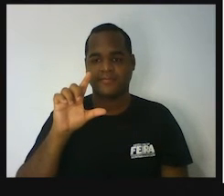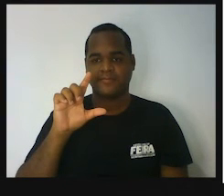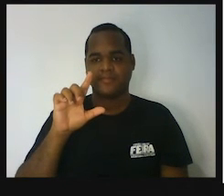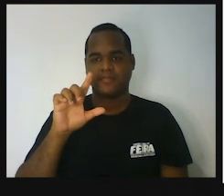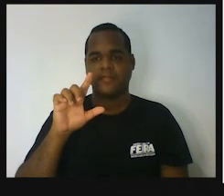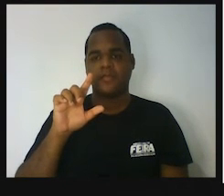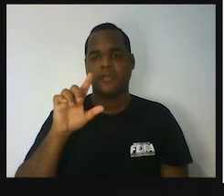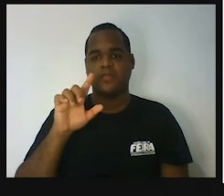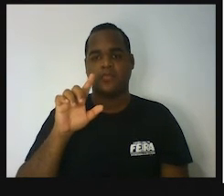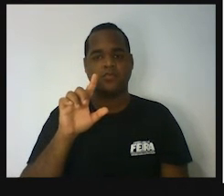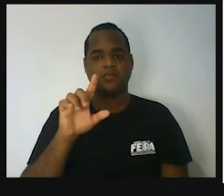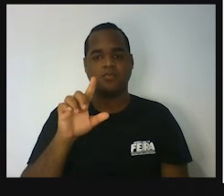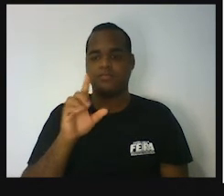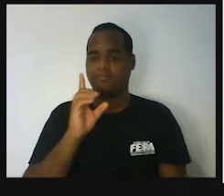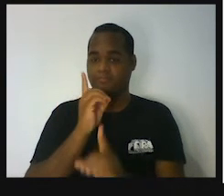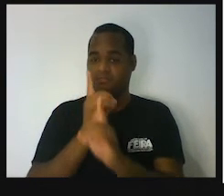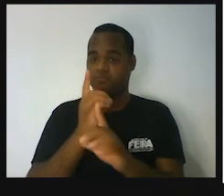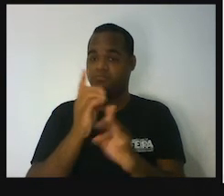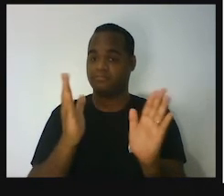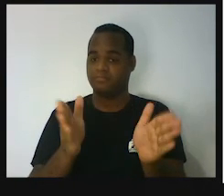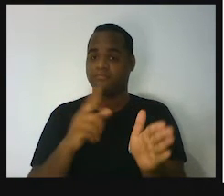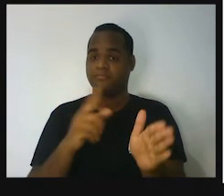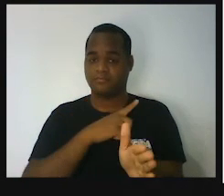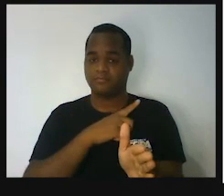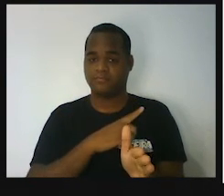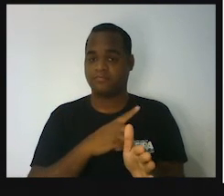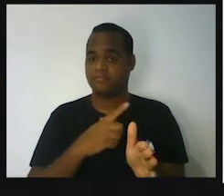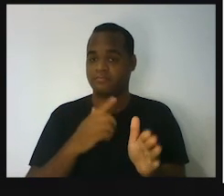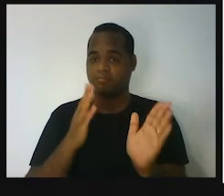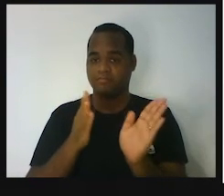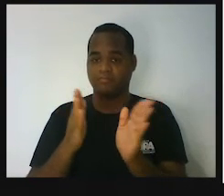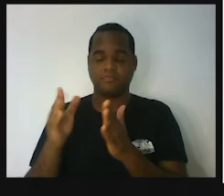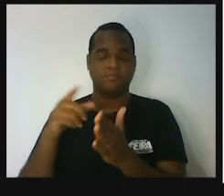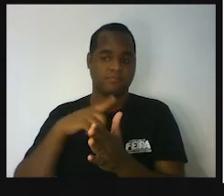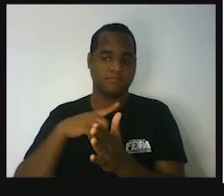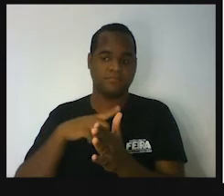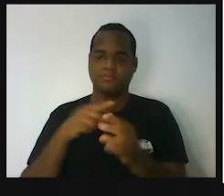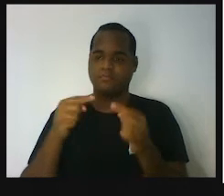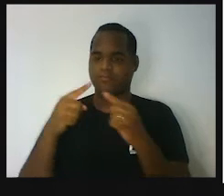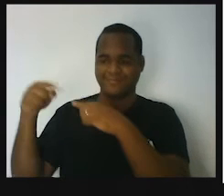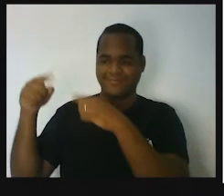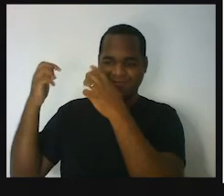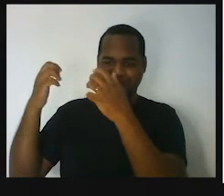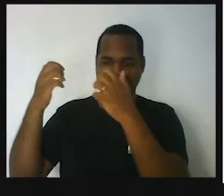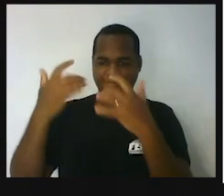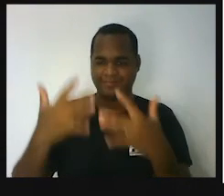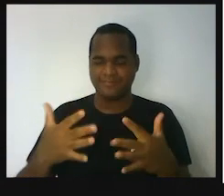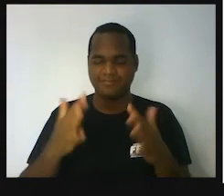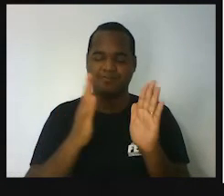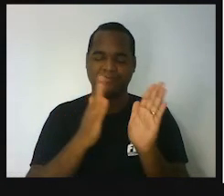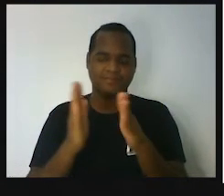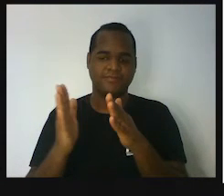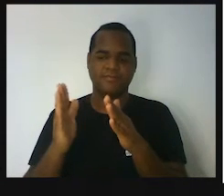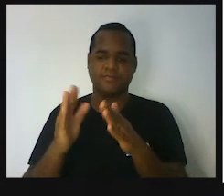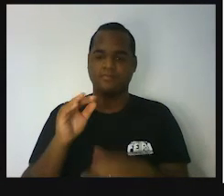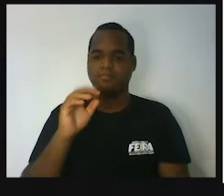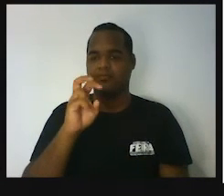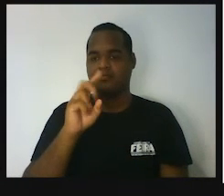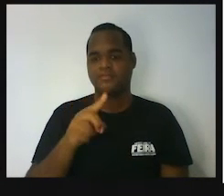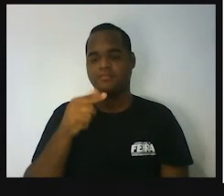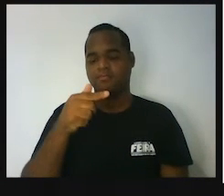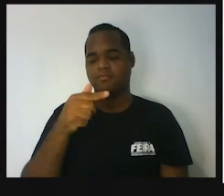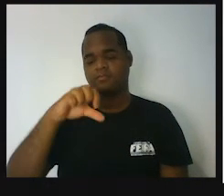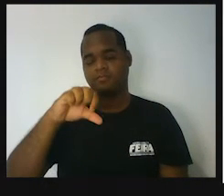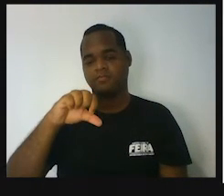encontrou isso na aula anterior. Então, 5,79